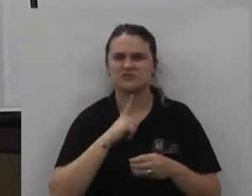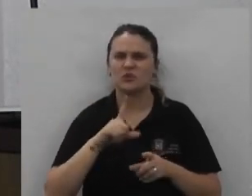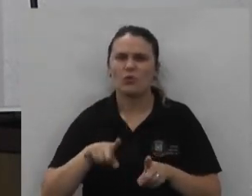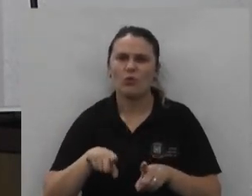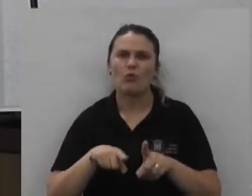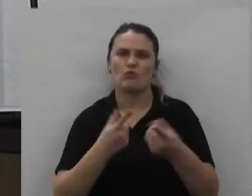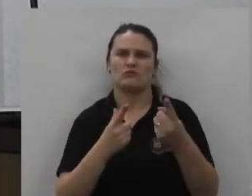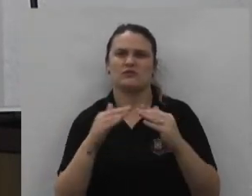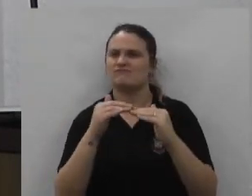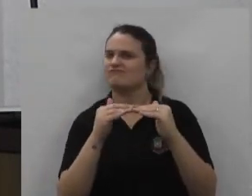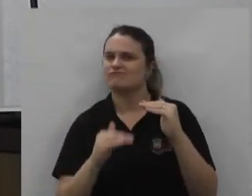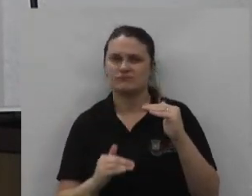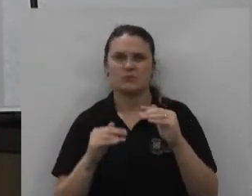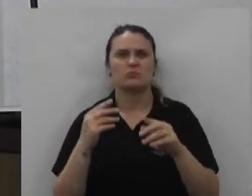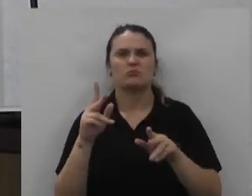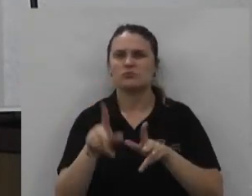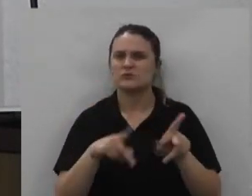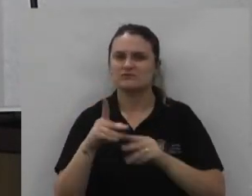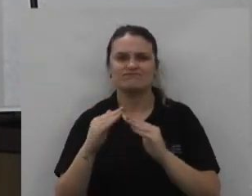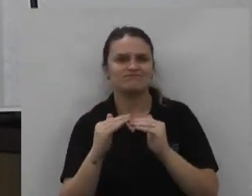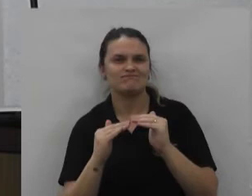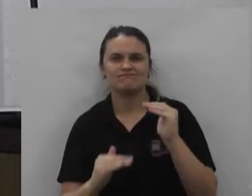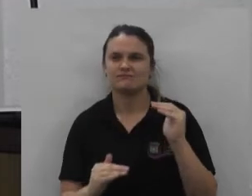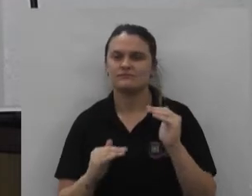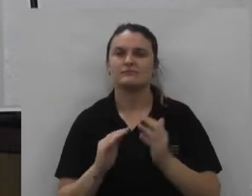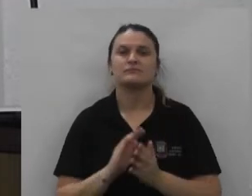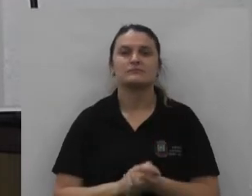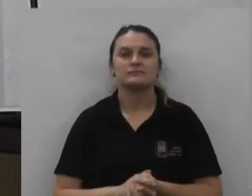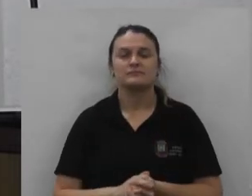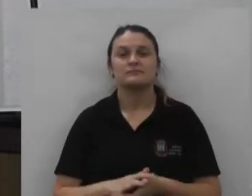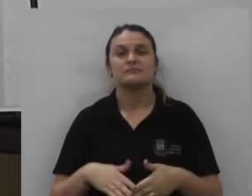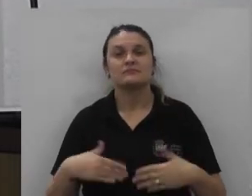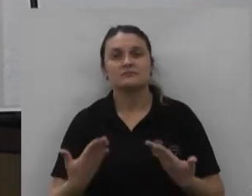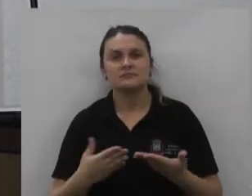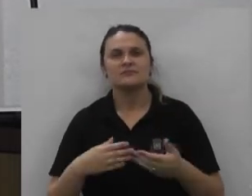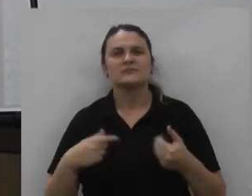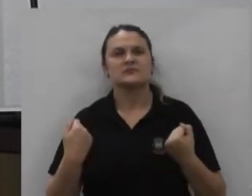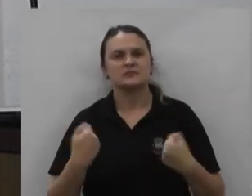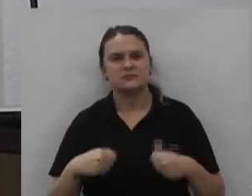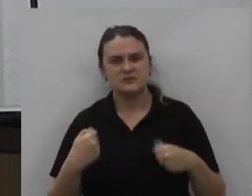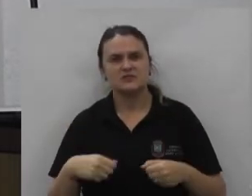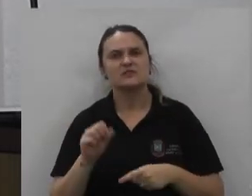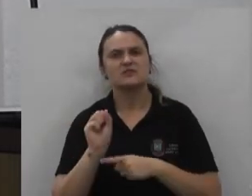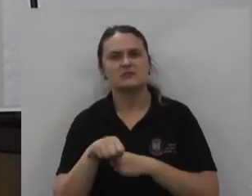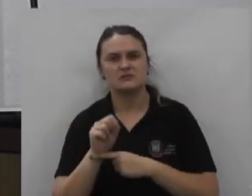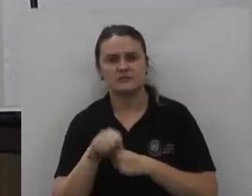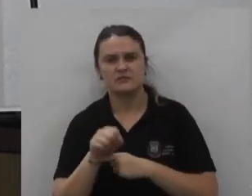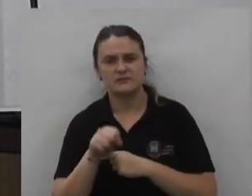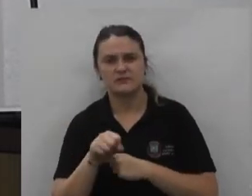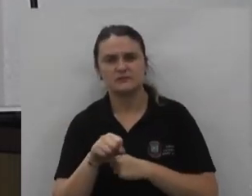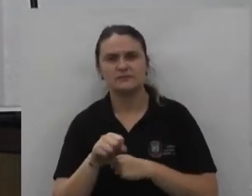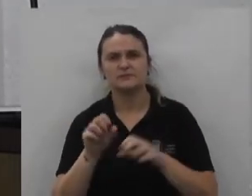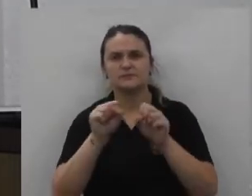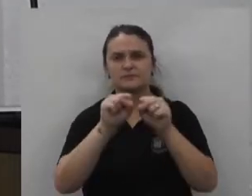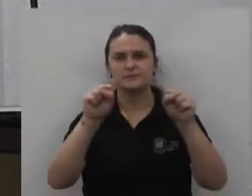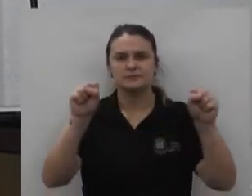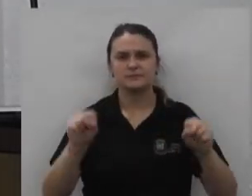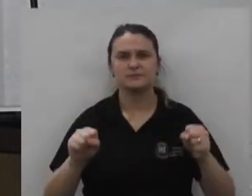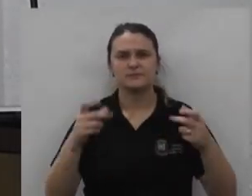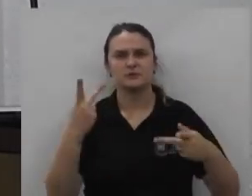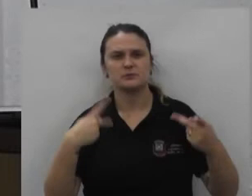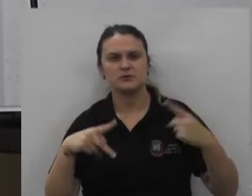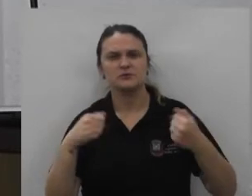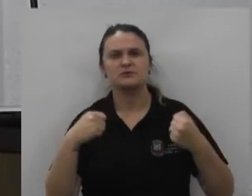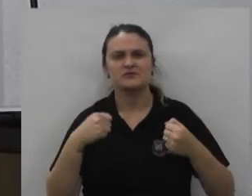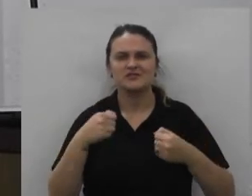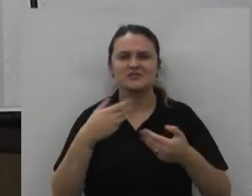contrária por parte da população portanto há necessidade sim de que o sistema político